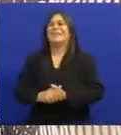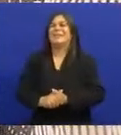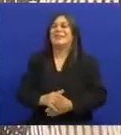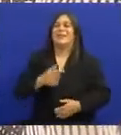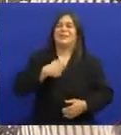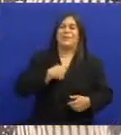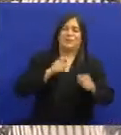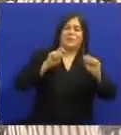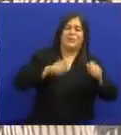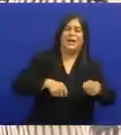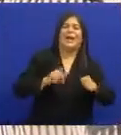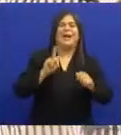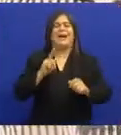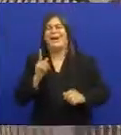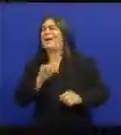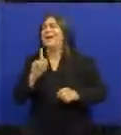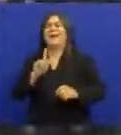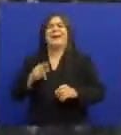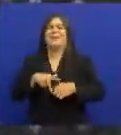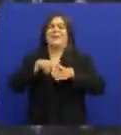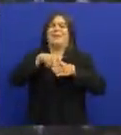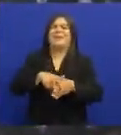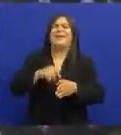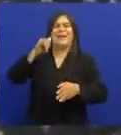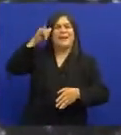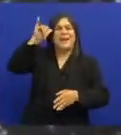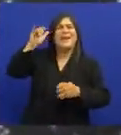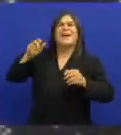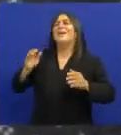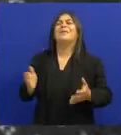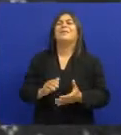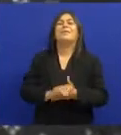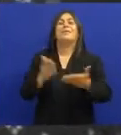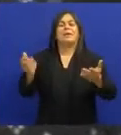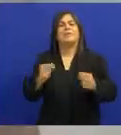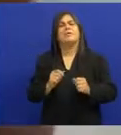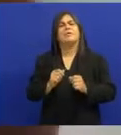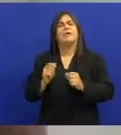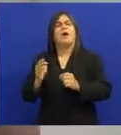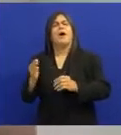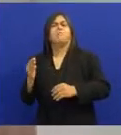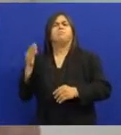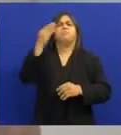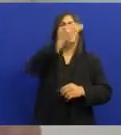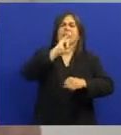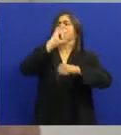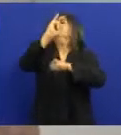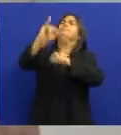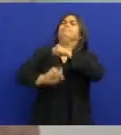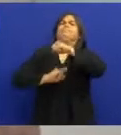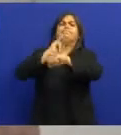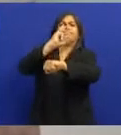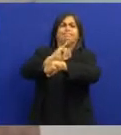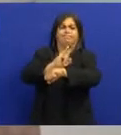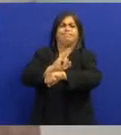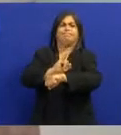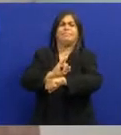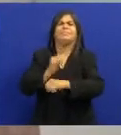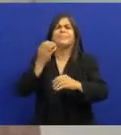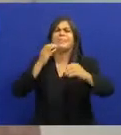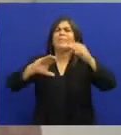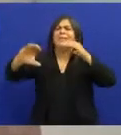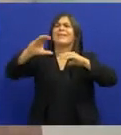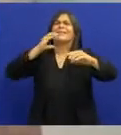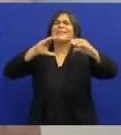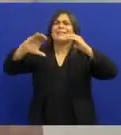carrear É, meu boi não pode carrear Meu boi não pode carrear Ai nós fomos para o Festival Internacional